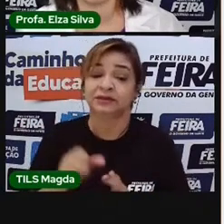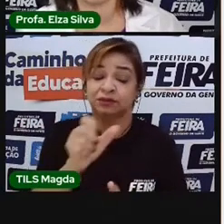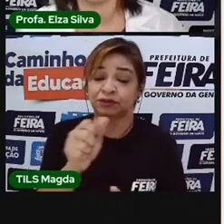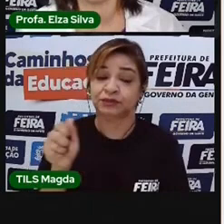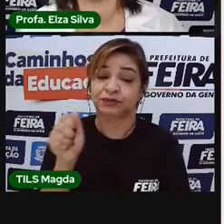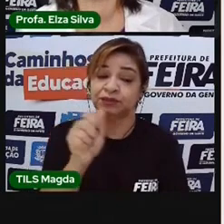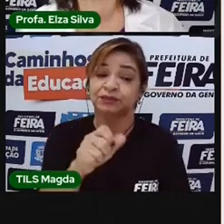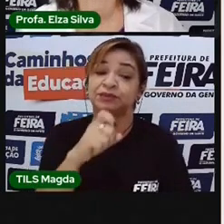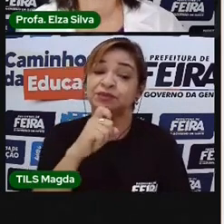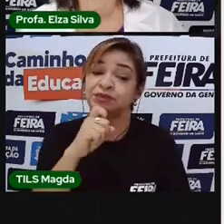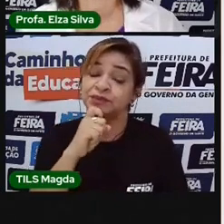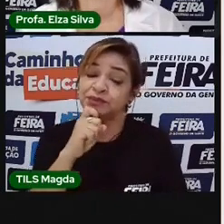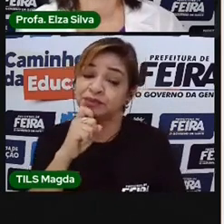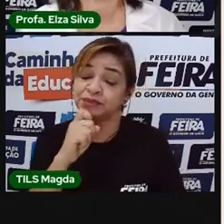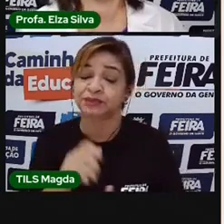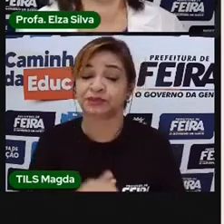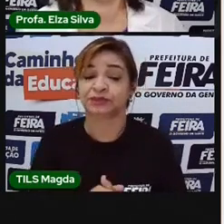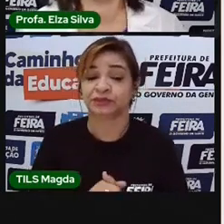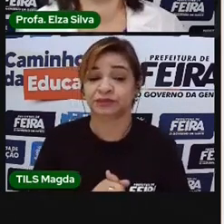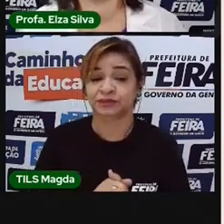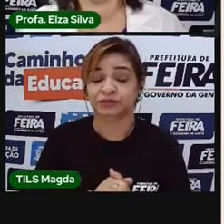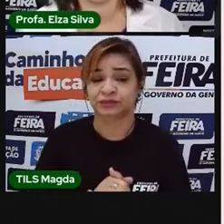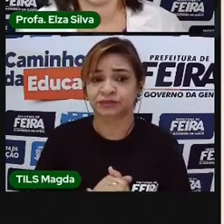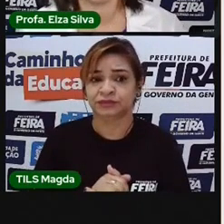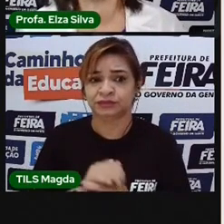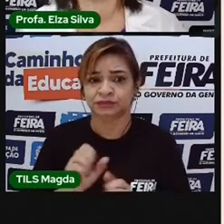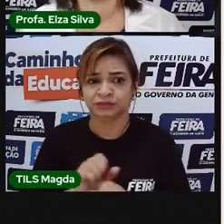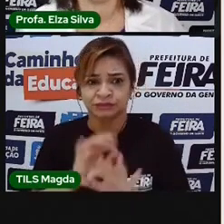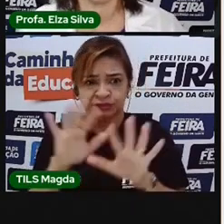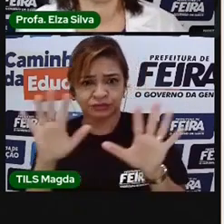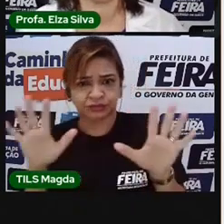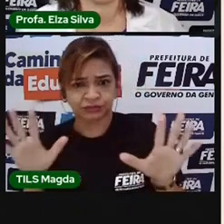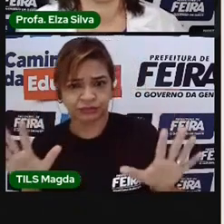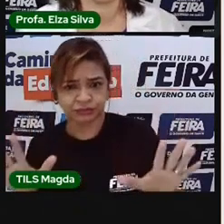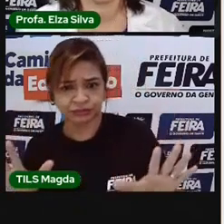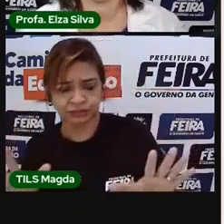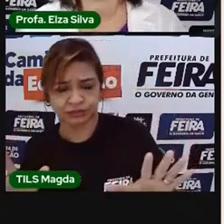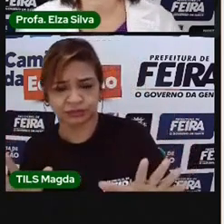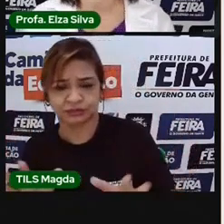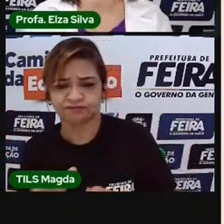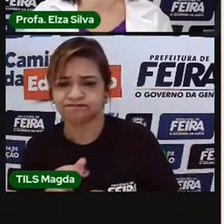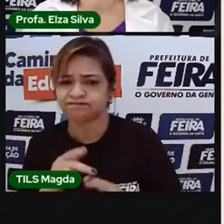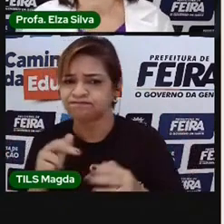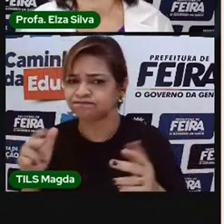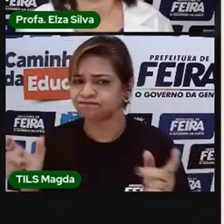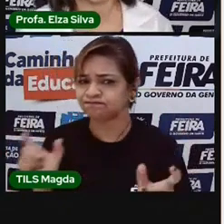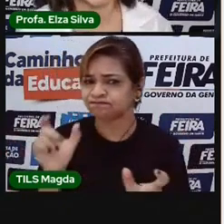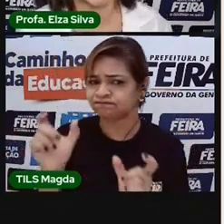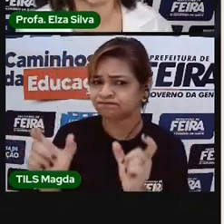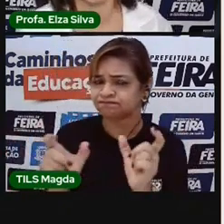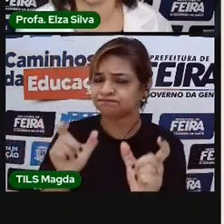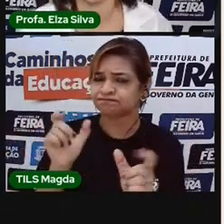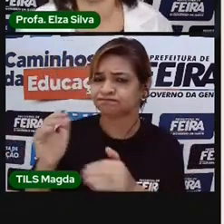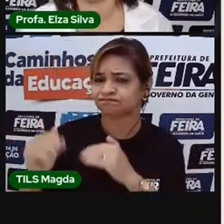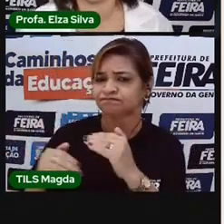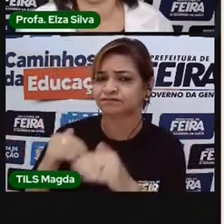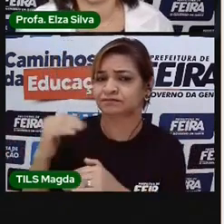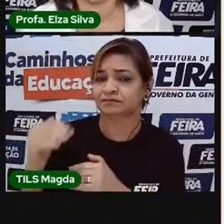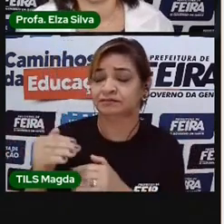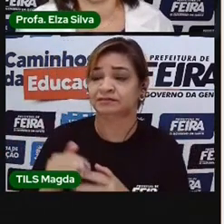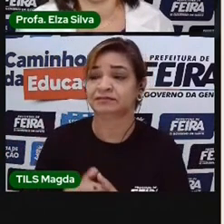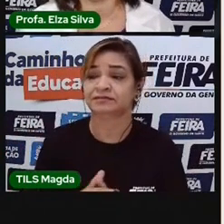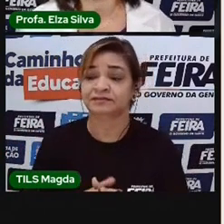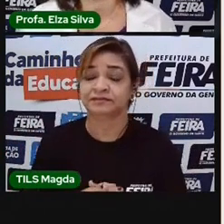download, show, on, off, and so on, e assim por diante.